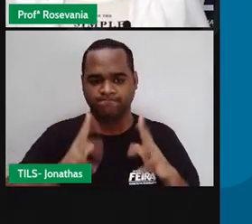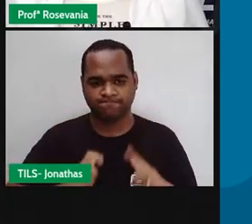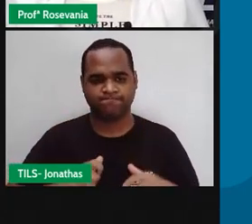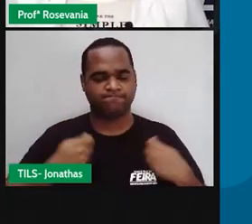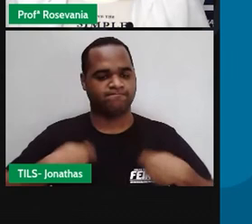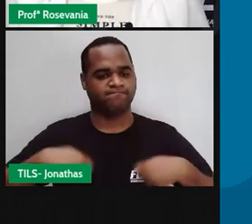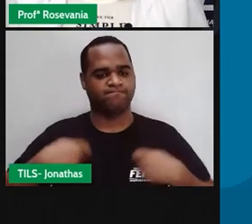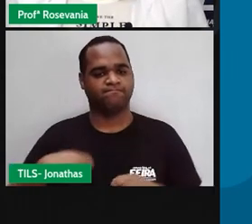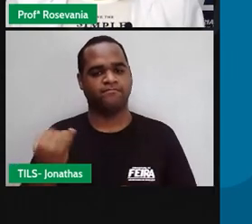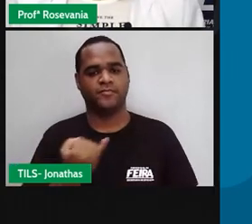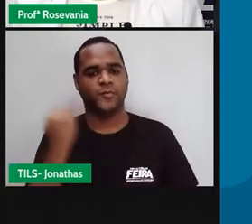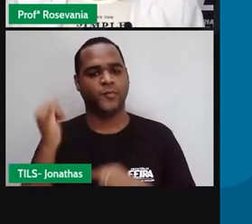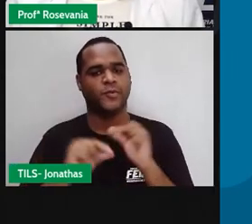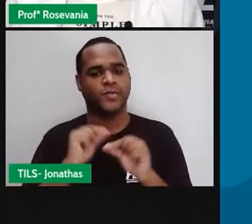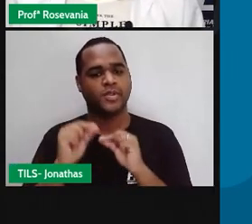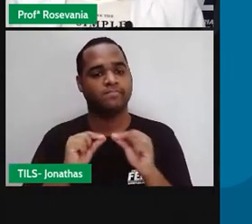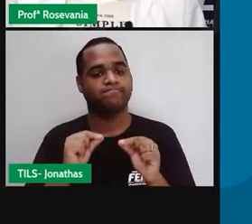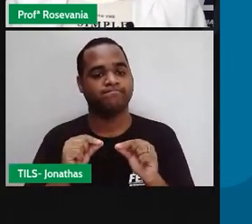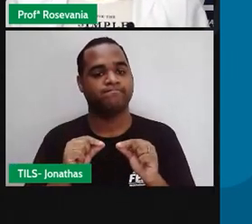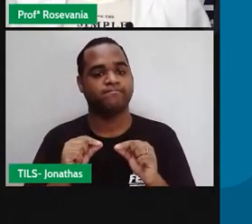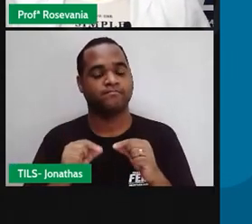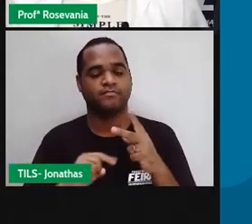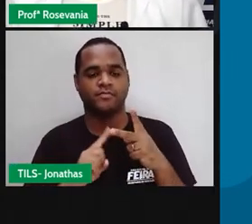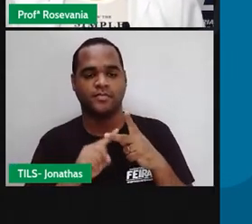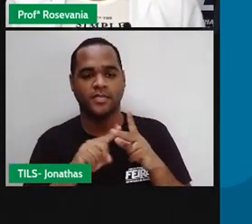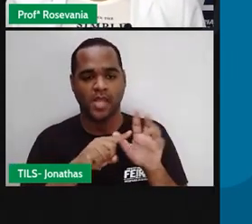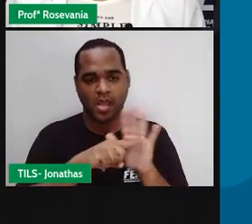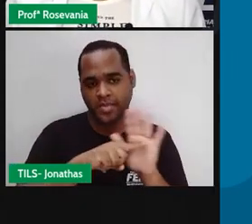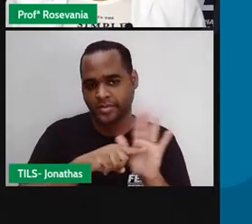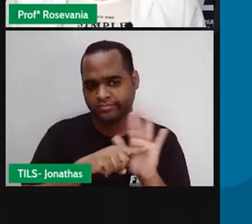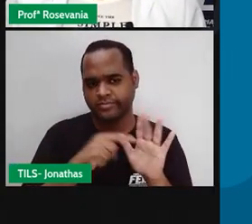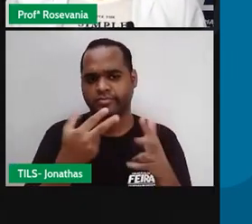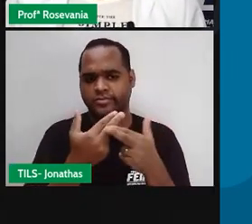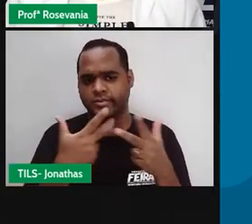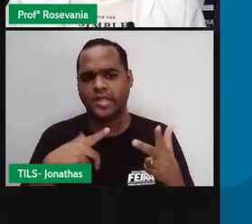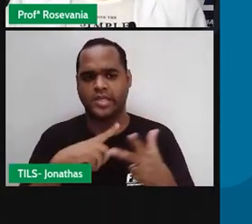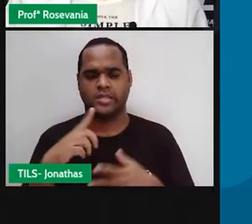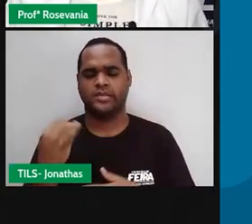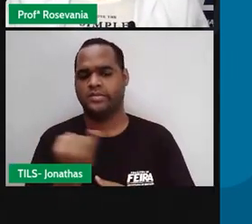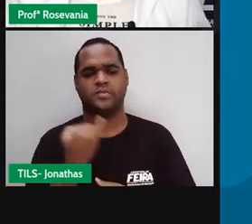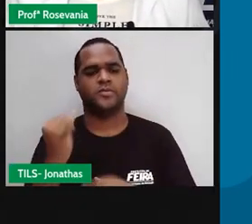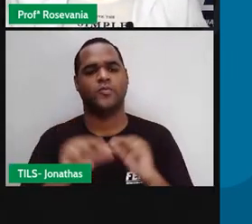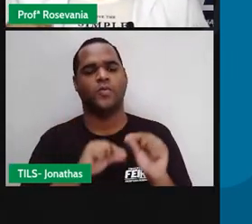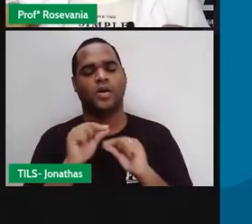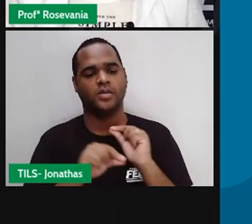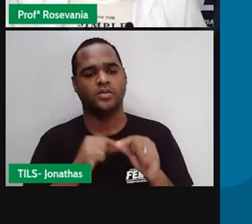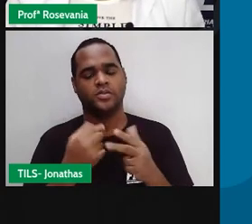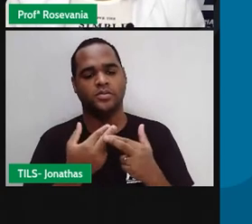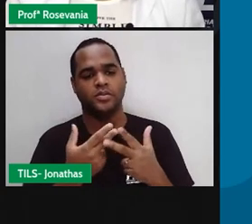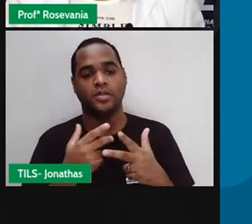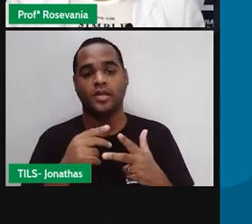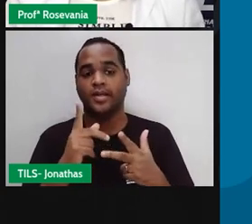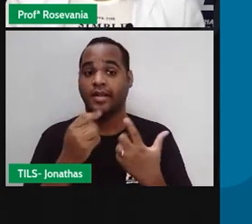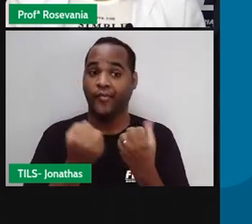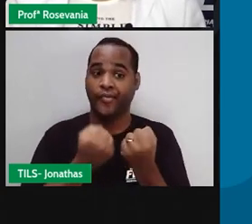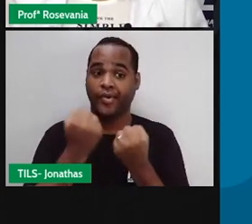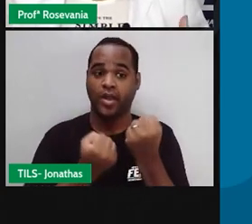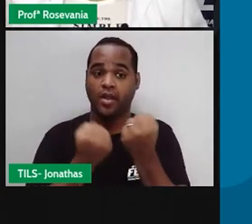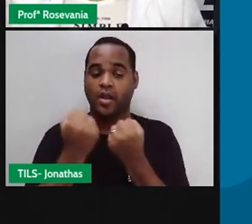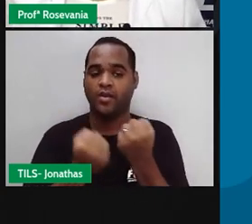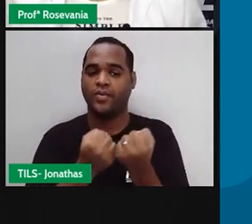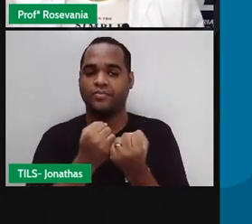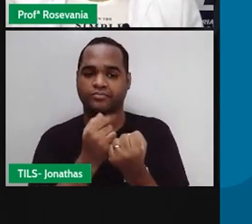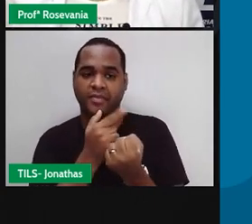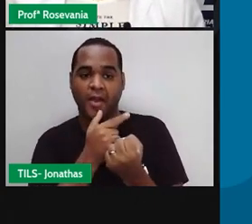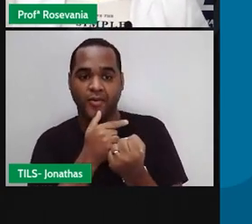a gente tem uma série de pesquisas aí referente a isso, inclusive, a gente já tem até Carlos, né, movida